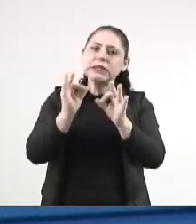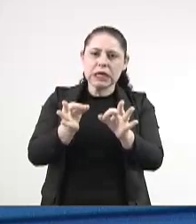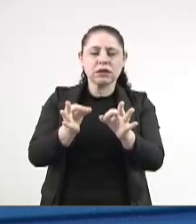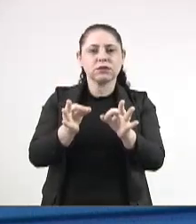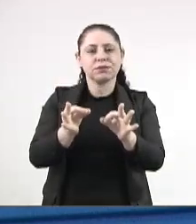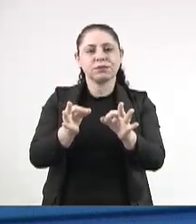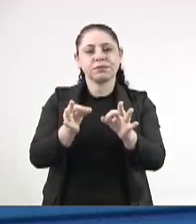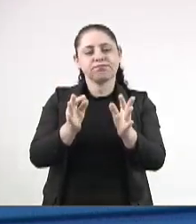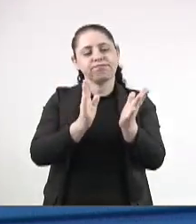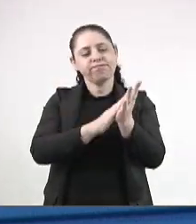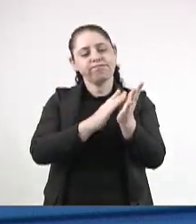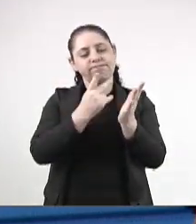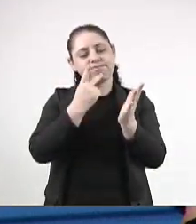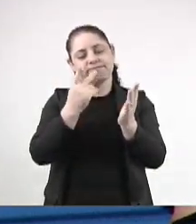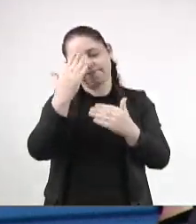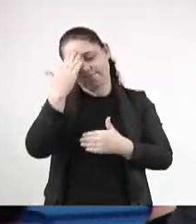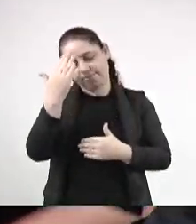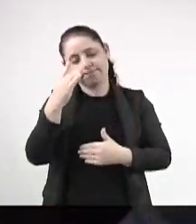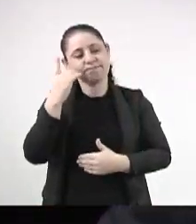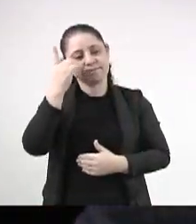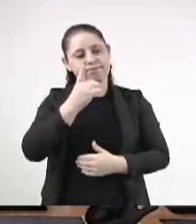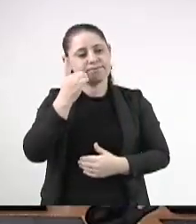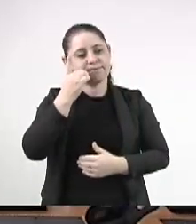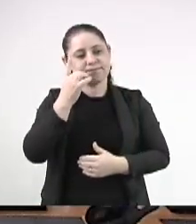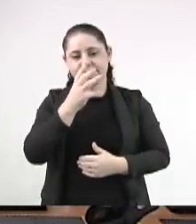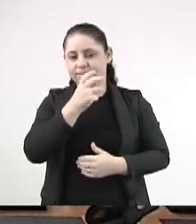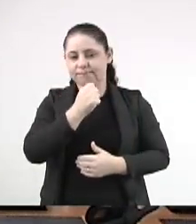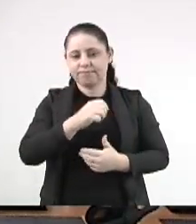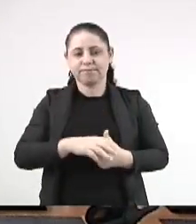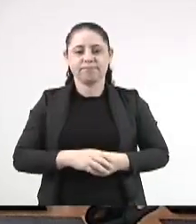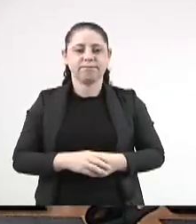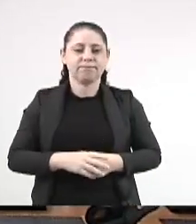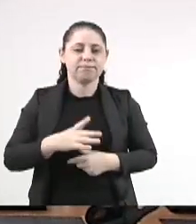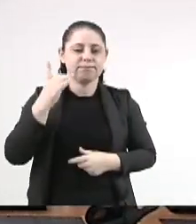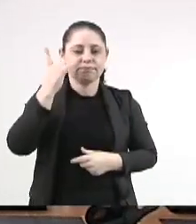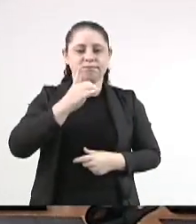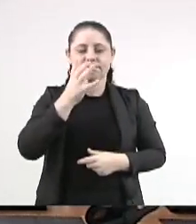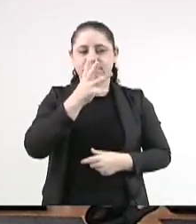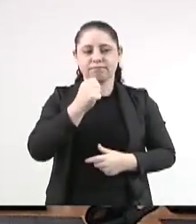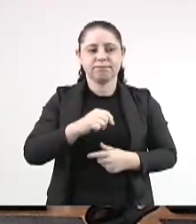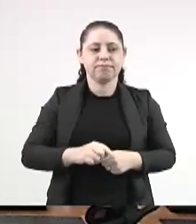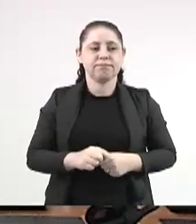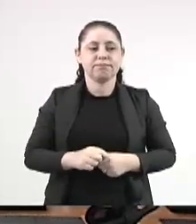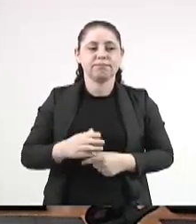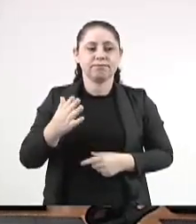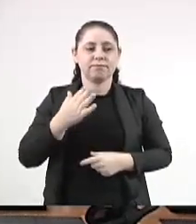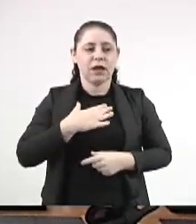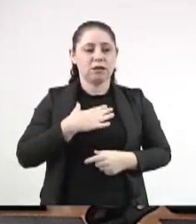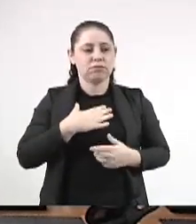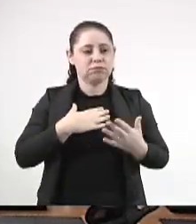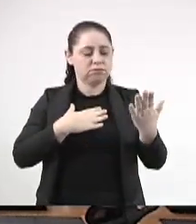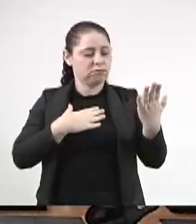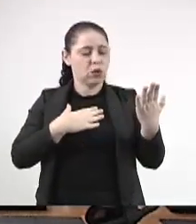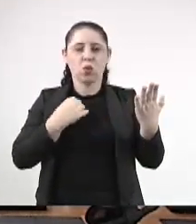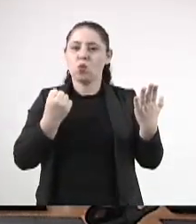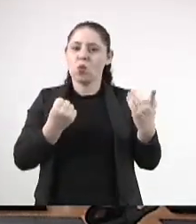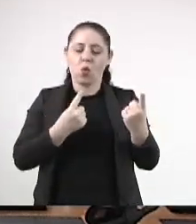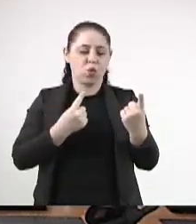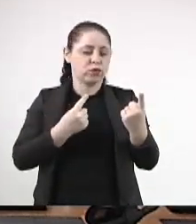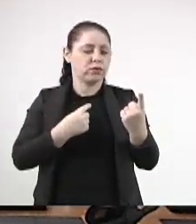Parabéns pelas palavras. Obrigada. Obrigado, deputada Lia. E deputada Lia, só aqui nas minhas mãos, está aqui, 1,